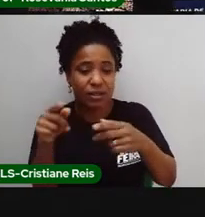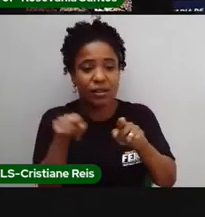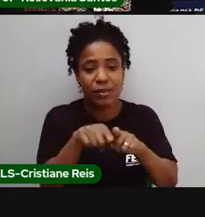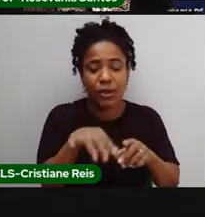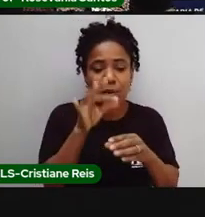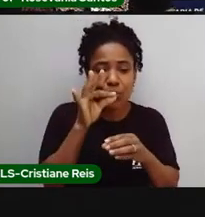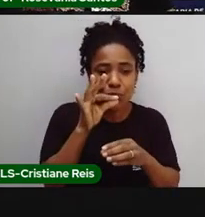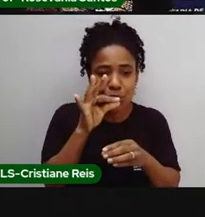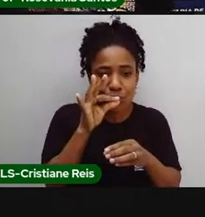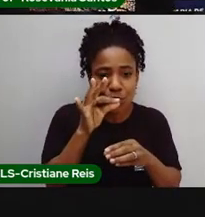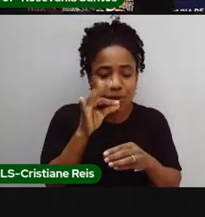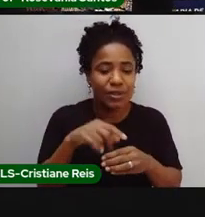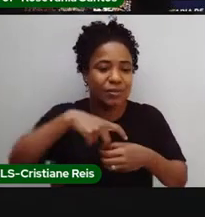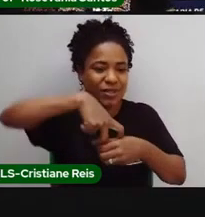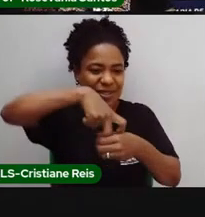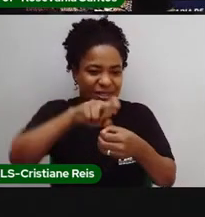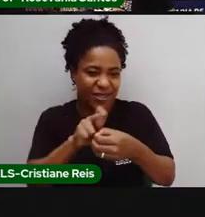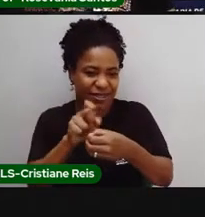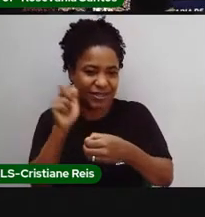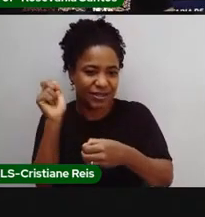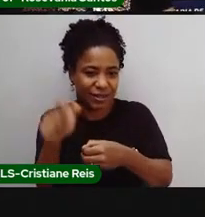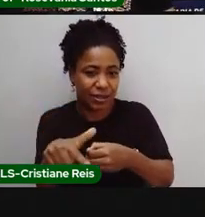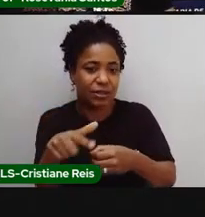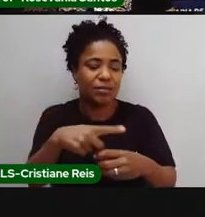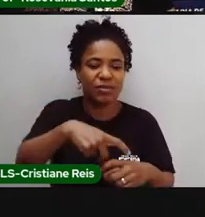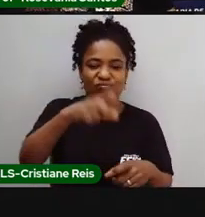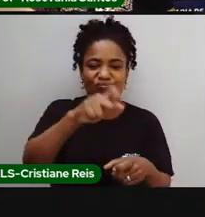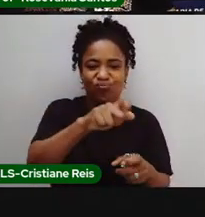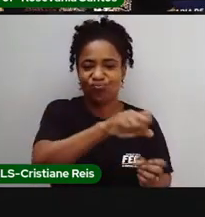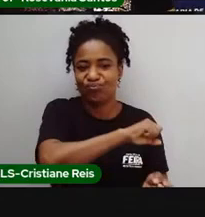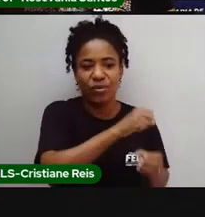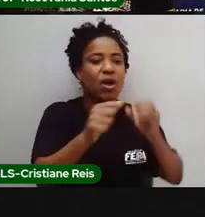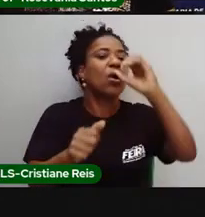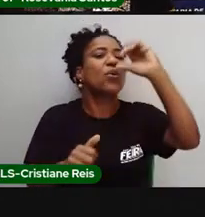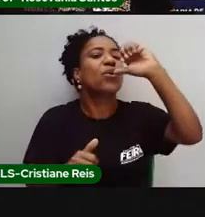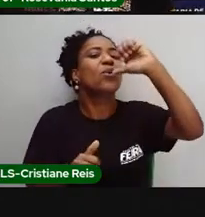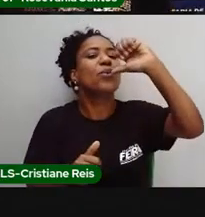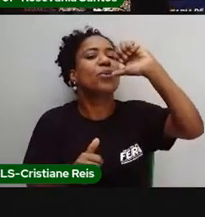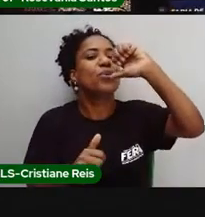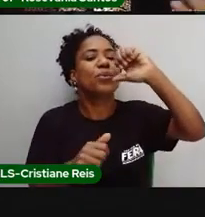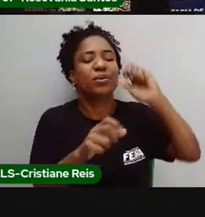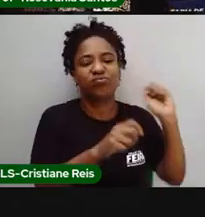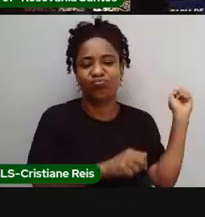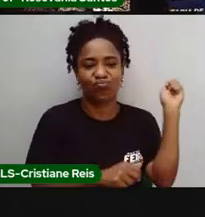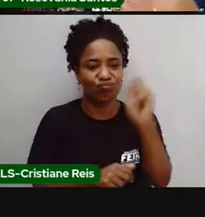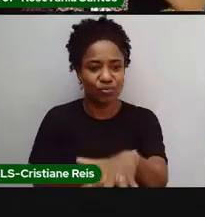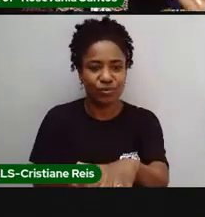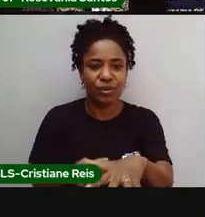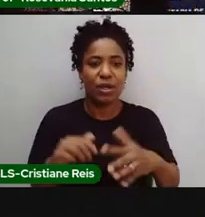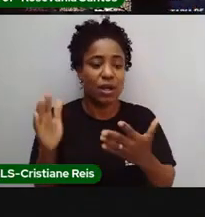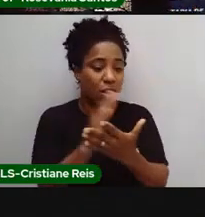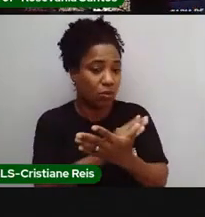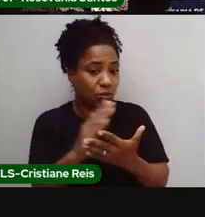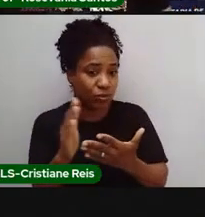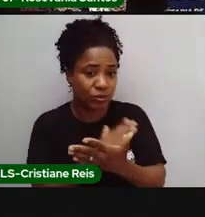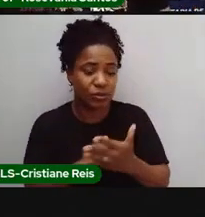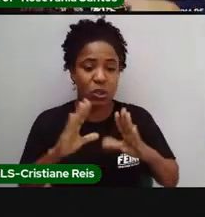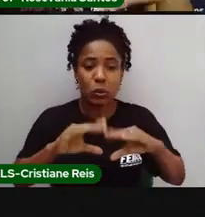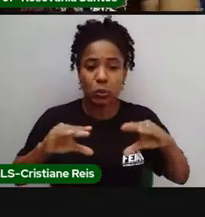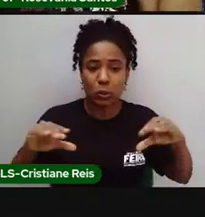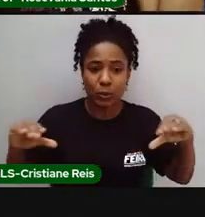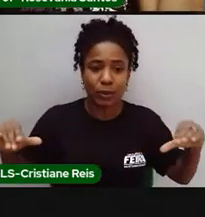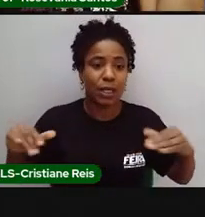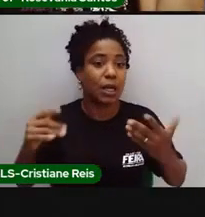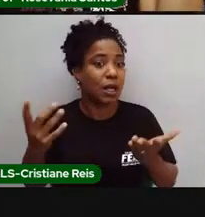tampinha, a gente joga a própria garrafa, nos mananciais hídricos, às vezes joga sofá, joga no carro,